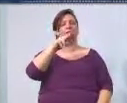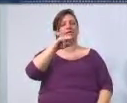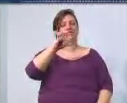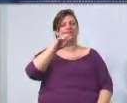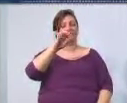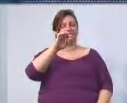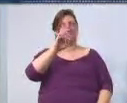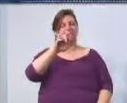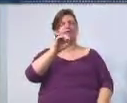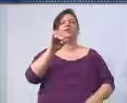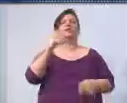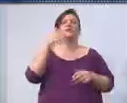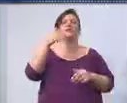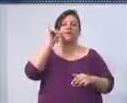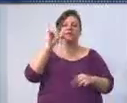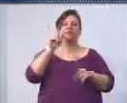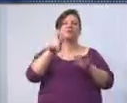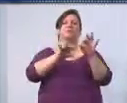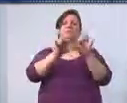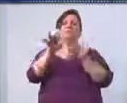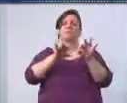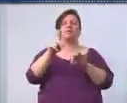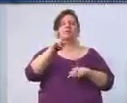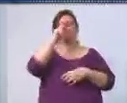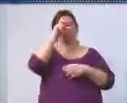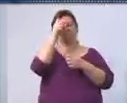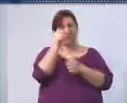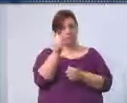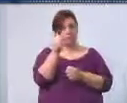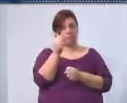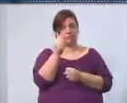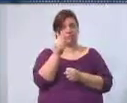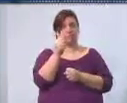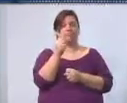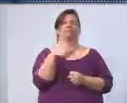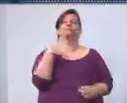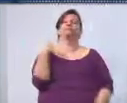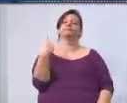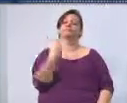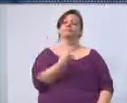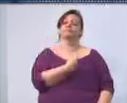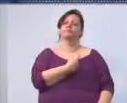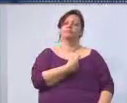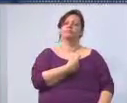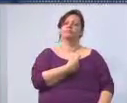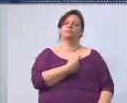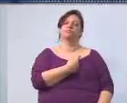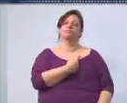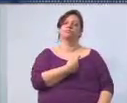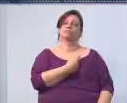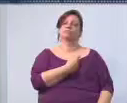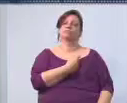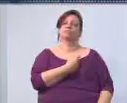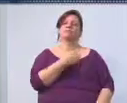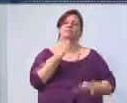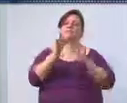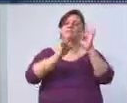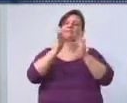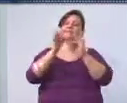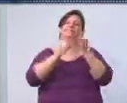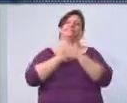Fazenda e o Ministério do Planejamento em Brasília são muito fortes, muito poderosos, e os nossos queridos técnicos